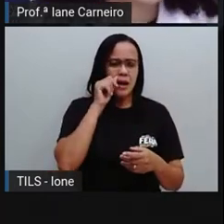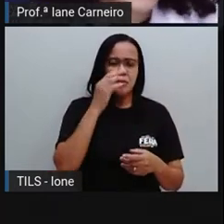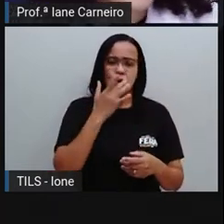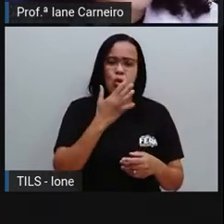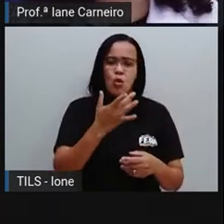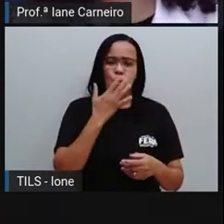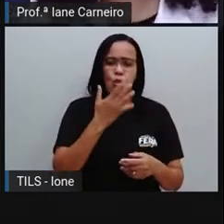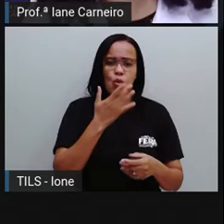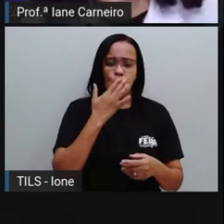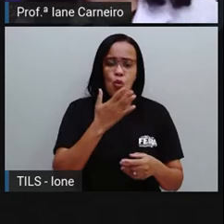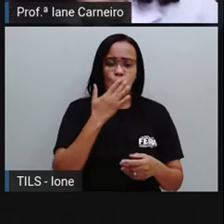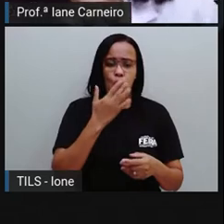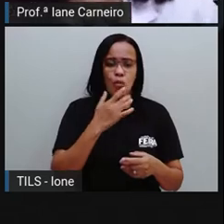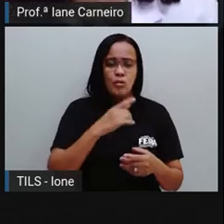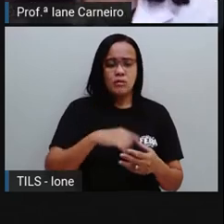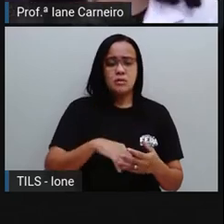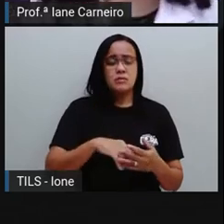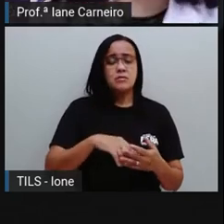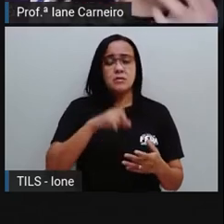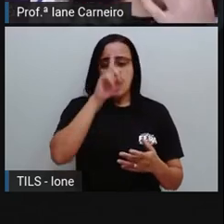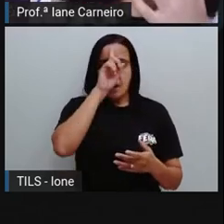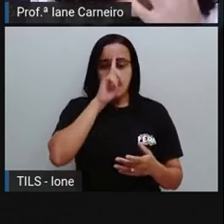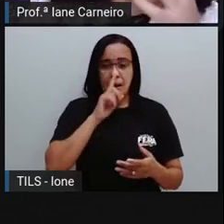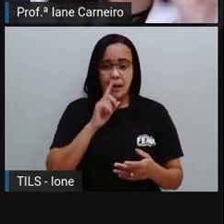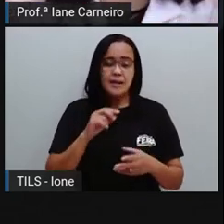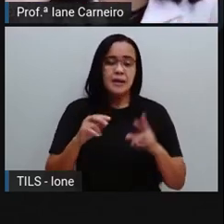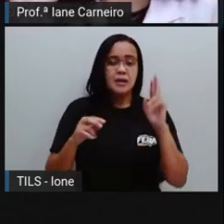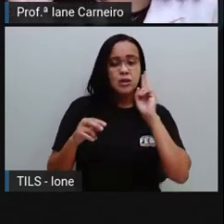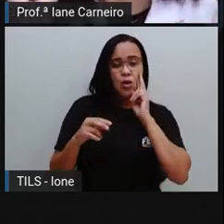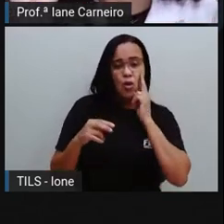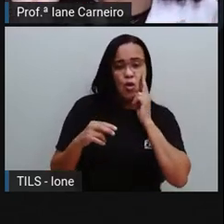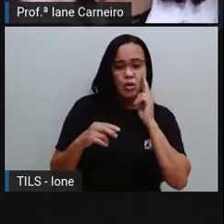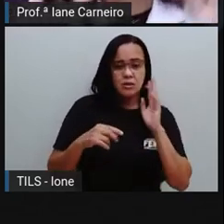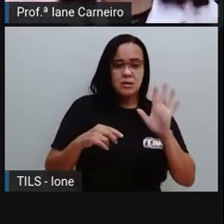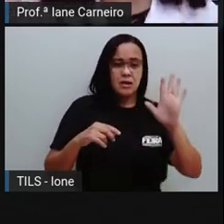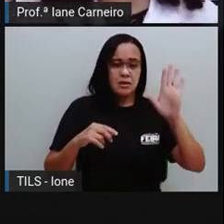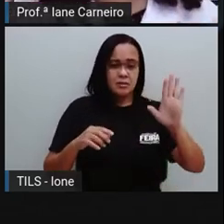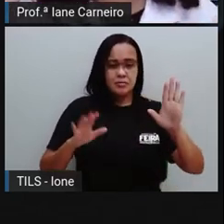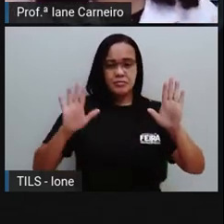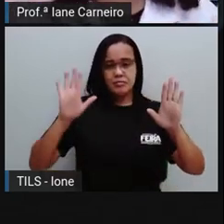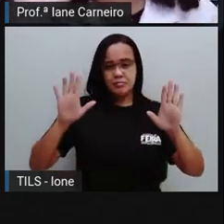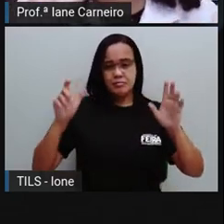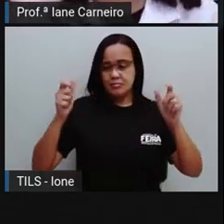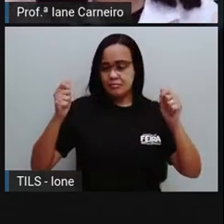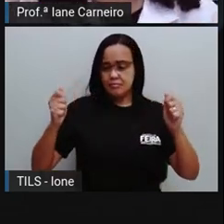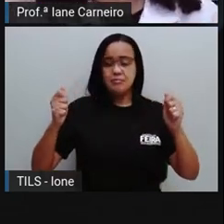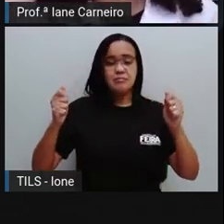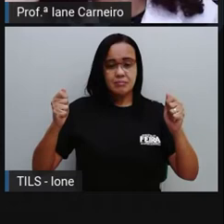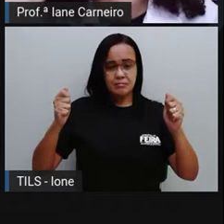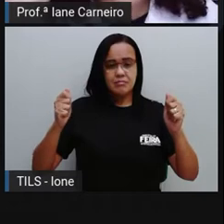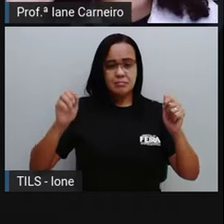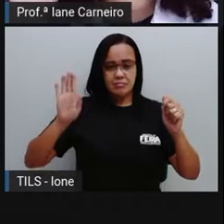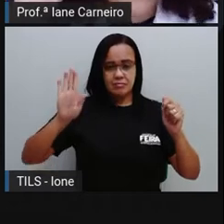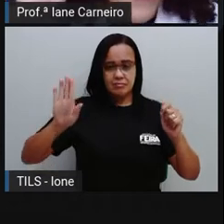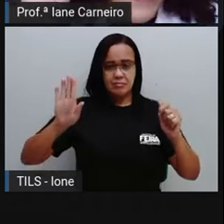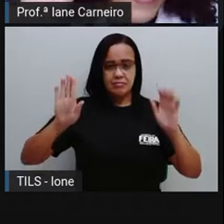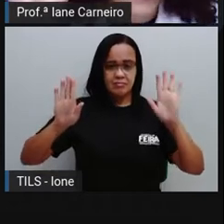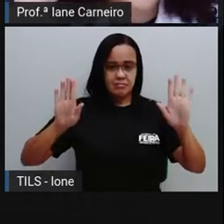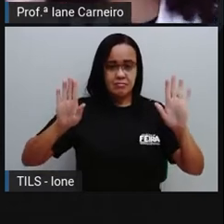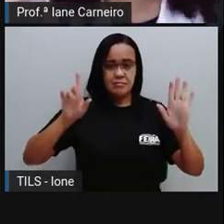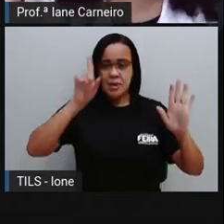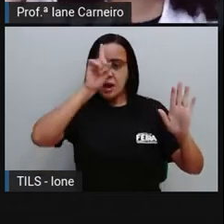né? Ou um objeto lá, amarelo ou um objeto rosa, é bom você segurar, tá bom? Então, segura aí, ó. Um objeto